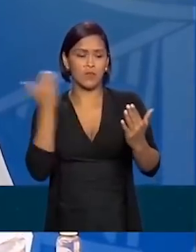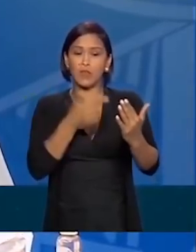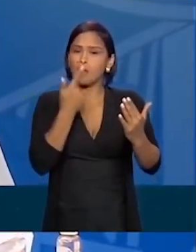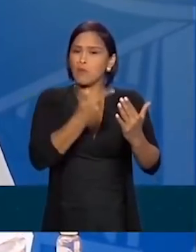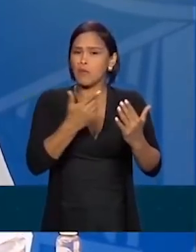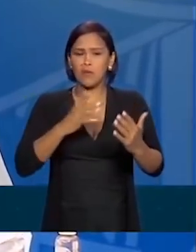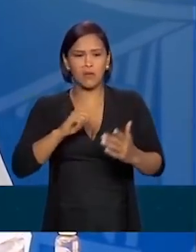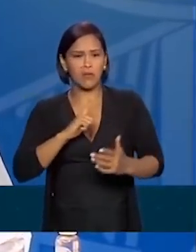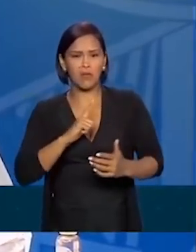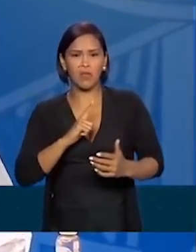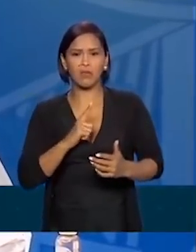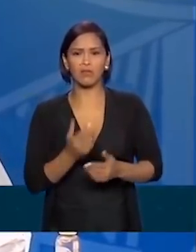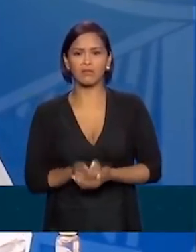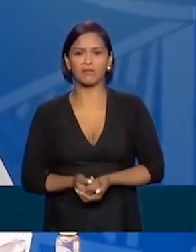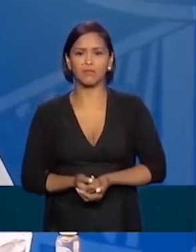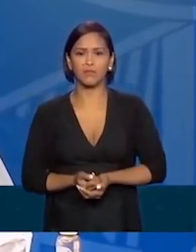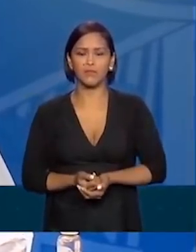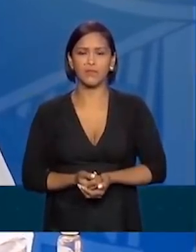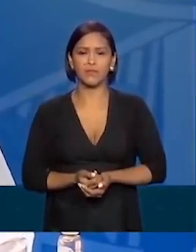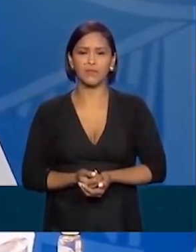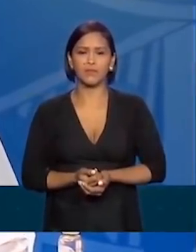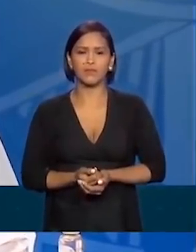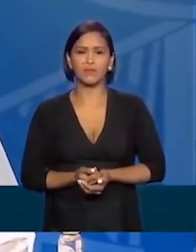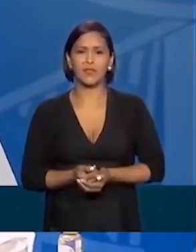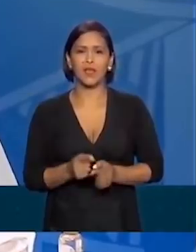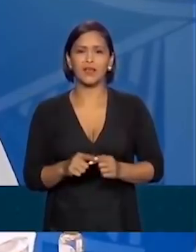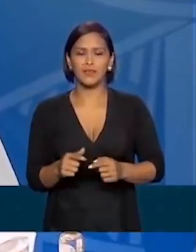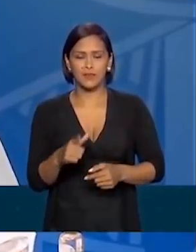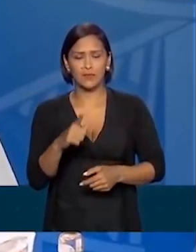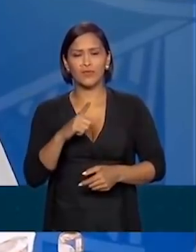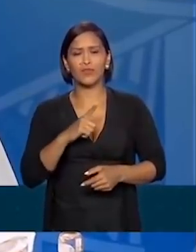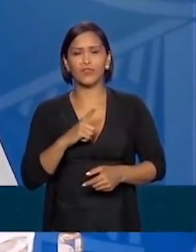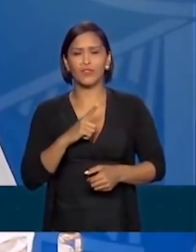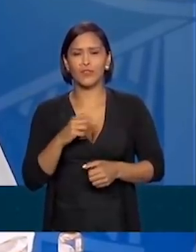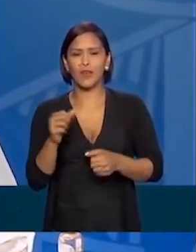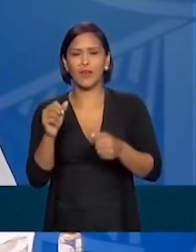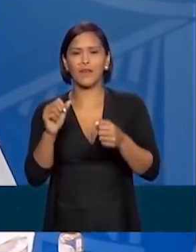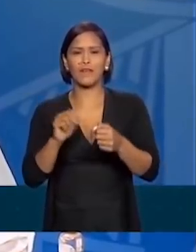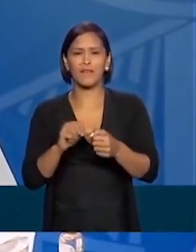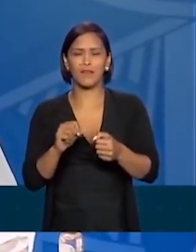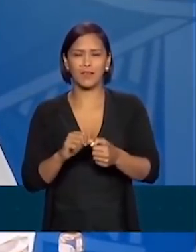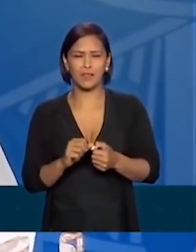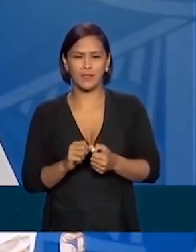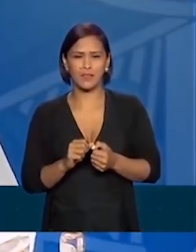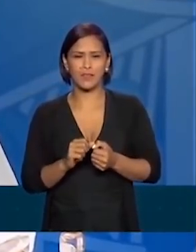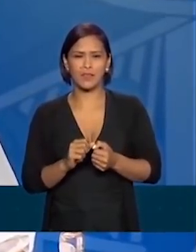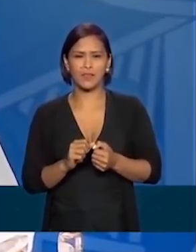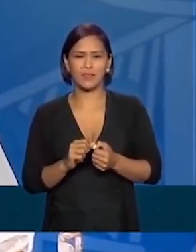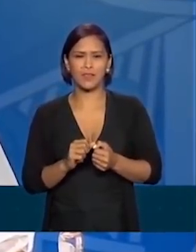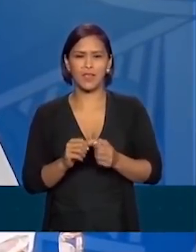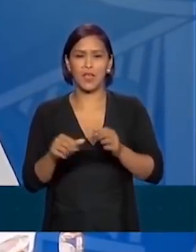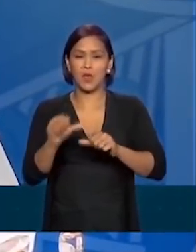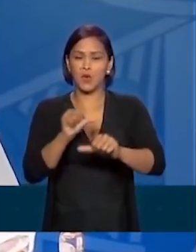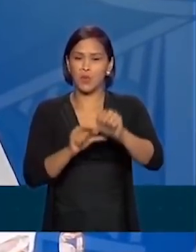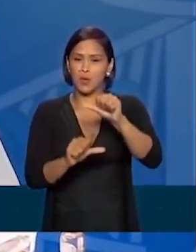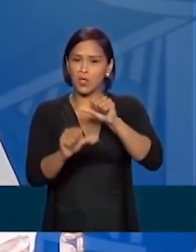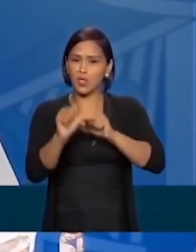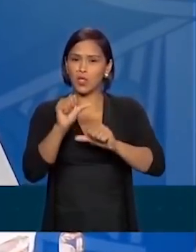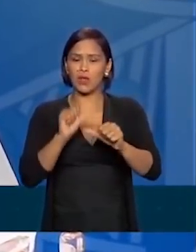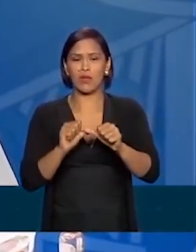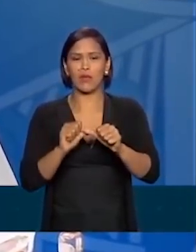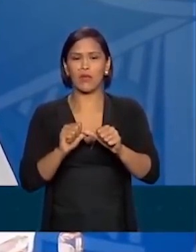temos. Se tivermos que fazer qualquer tipo de alteração, não